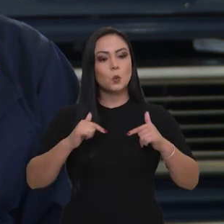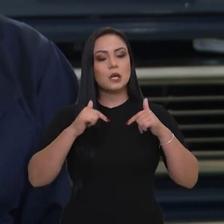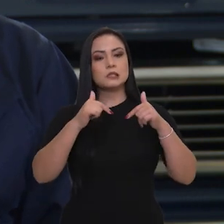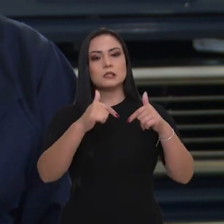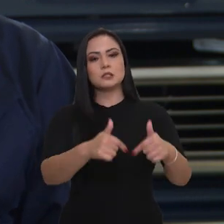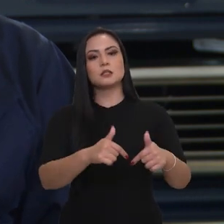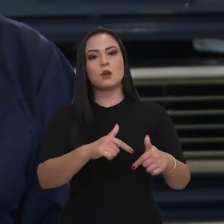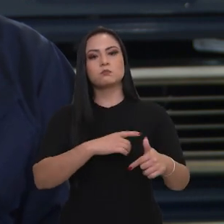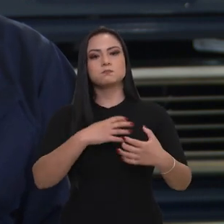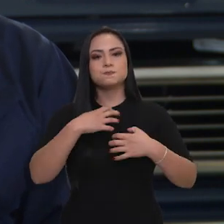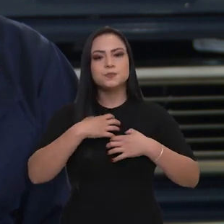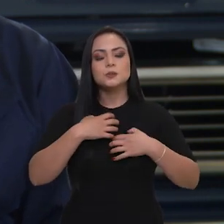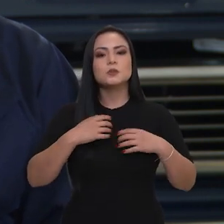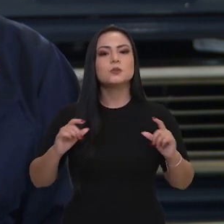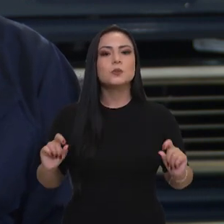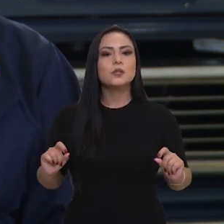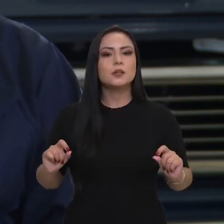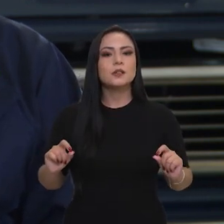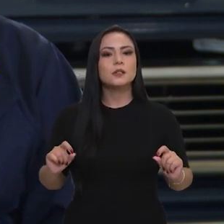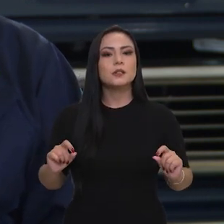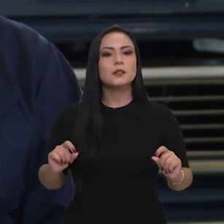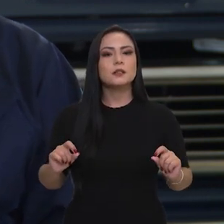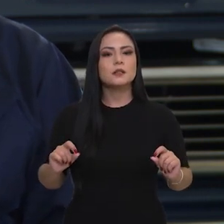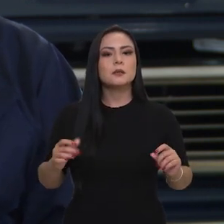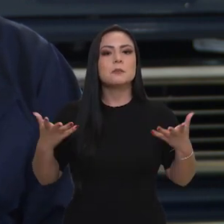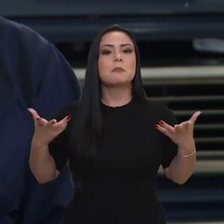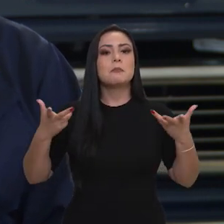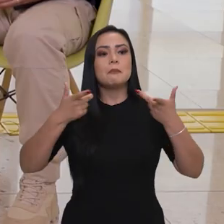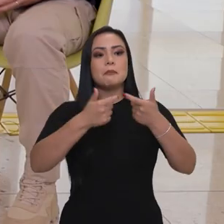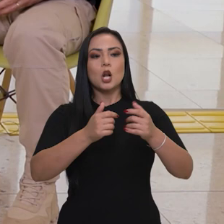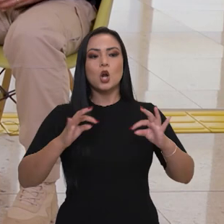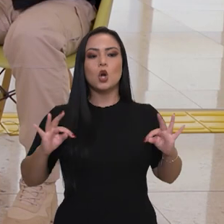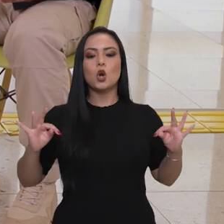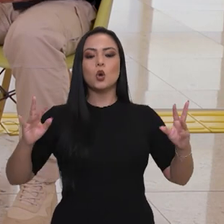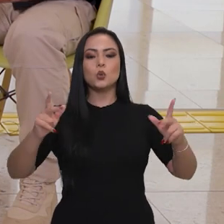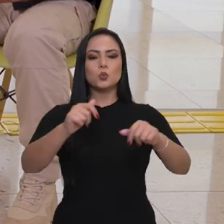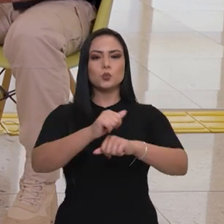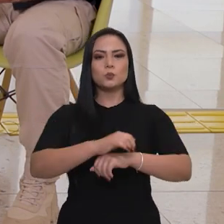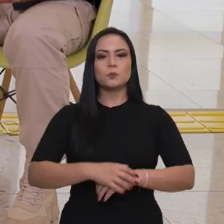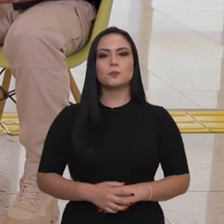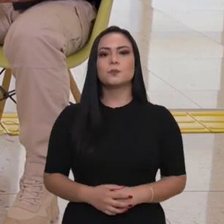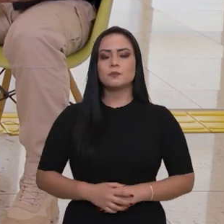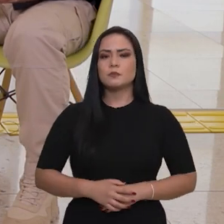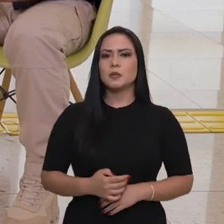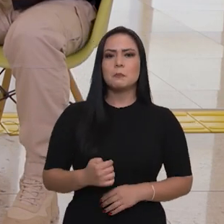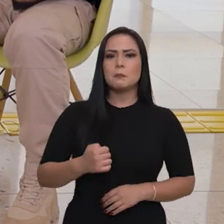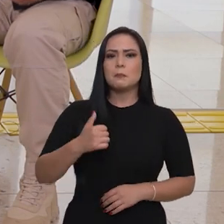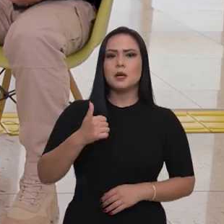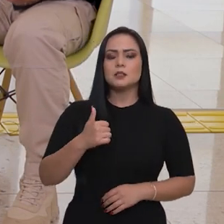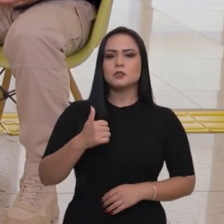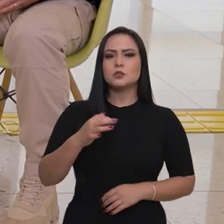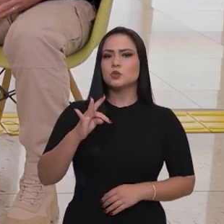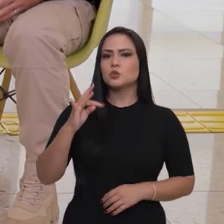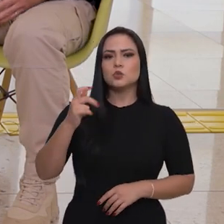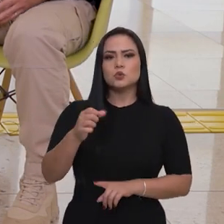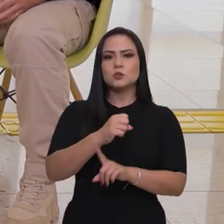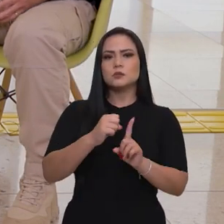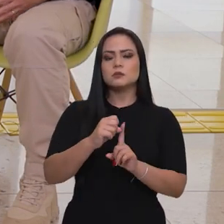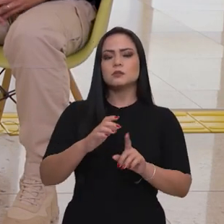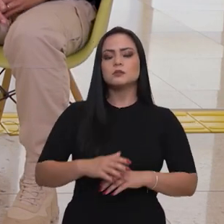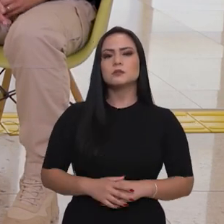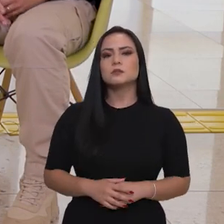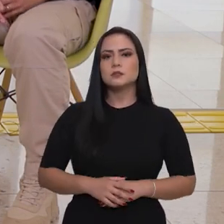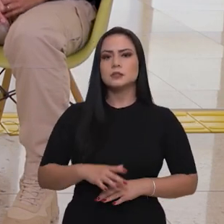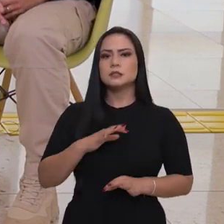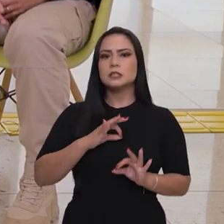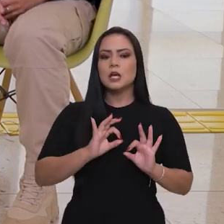ação, um comportamento que melhora a todos como um produto da sociedade. A população que a